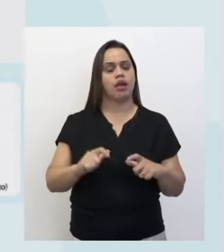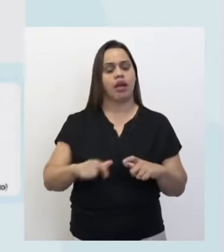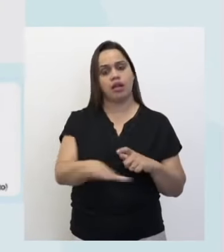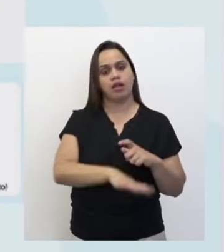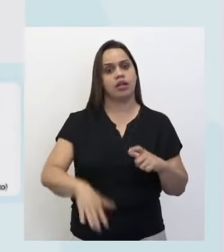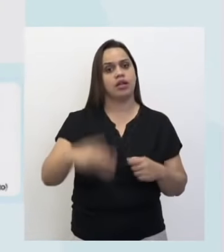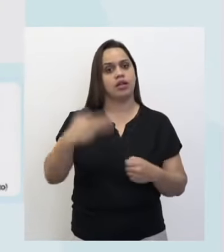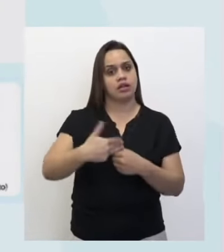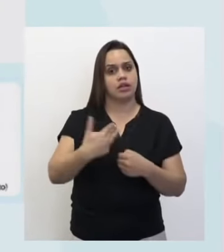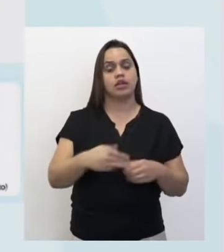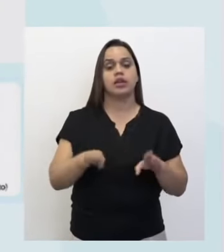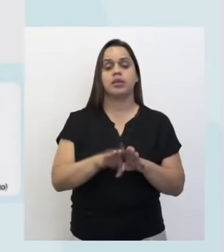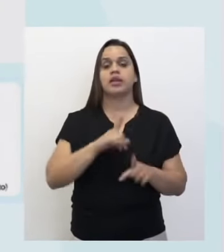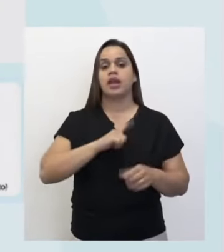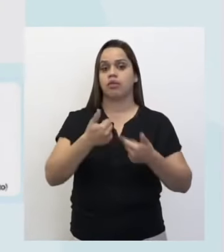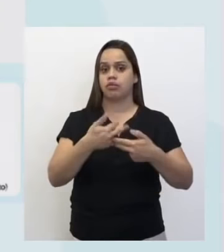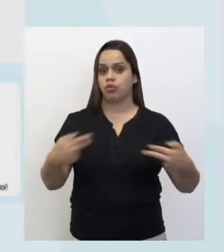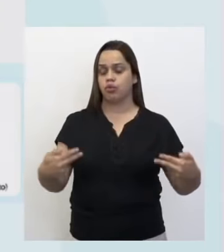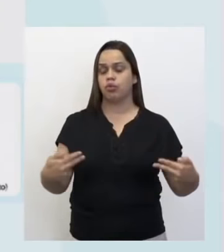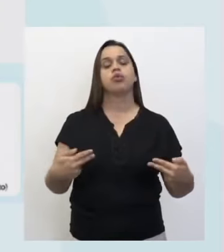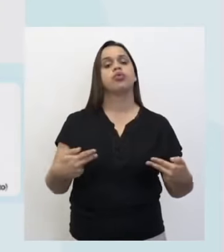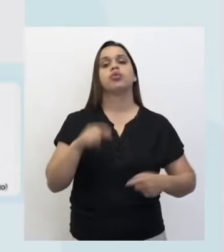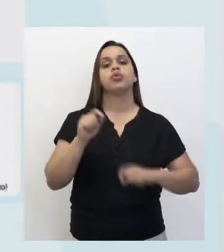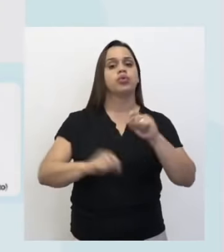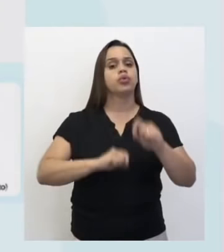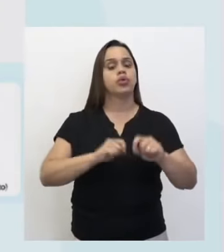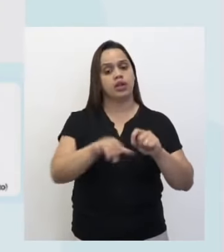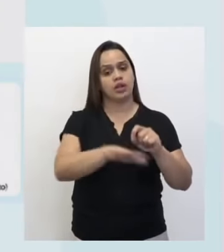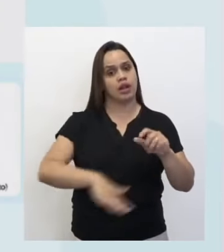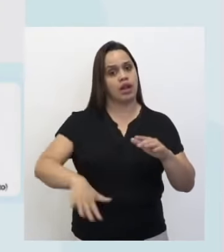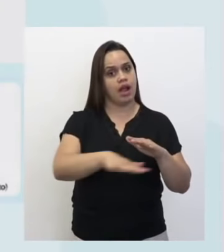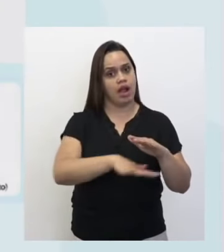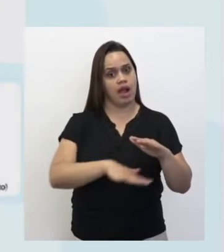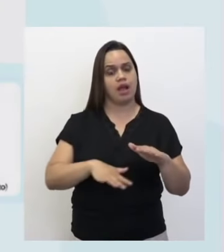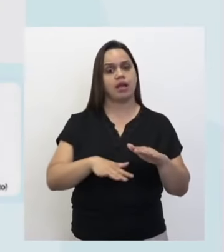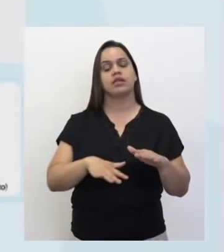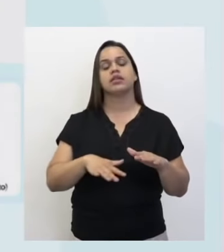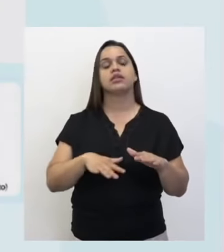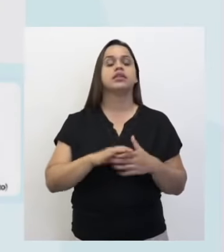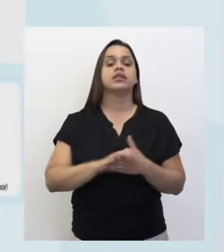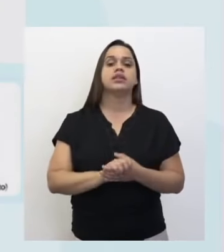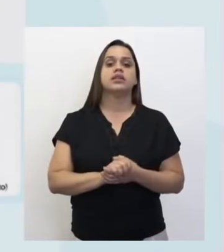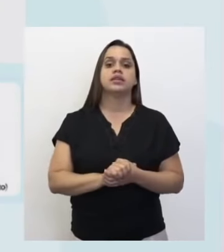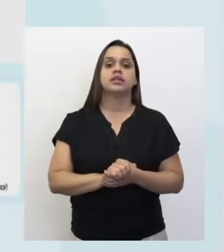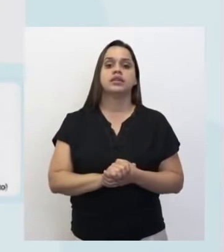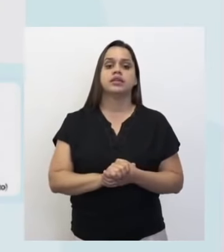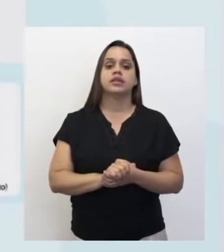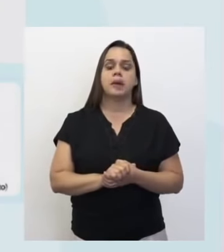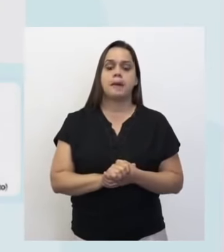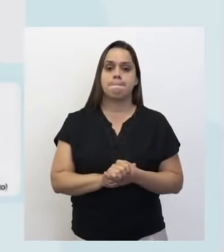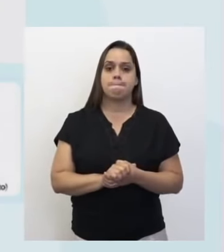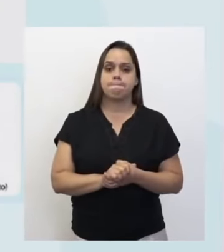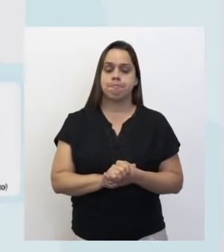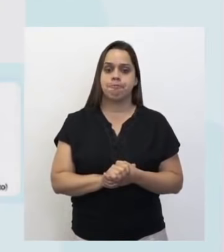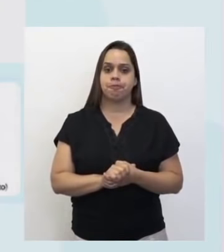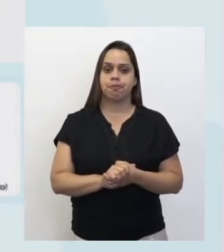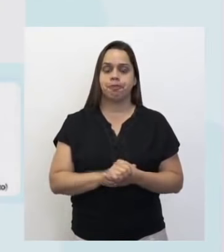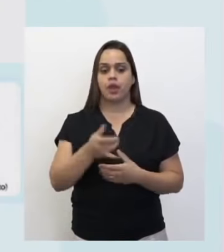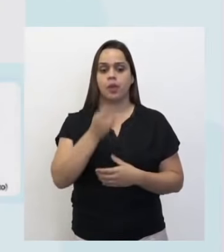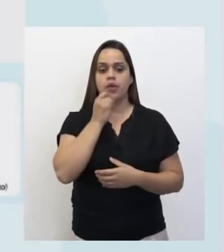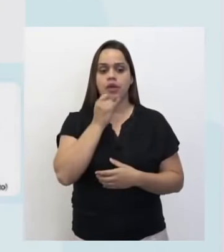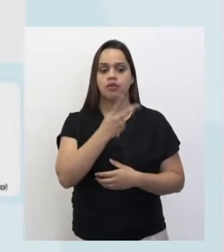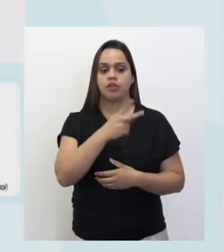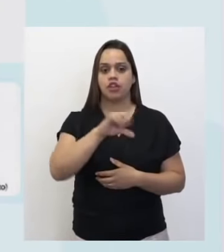a tipologia de áreas que são produzidas. Então, exemplo, 29